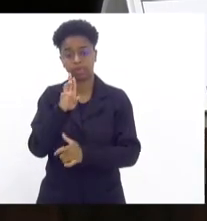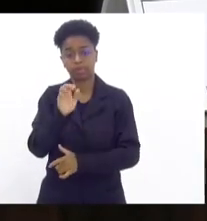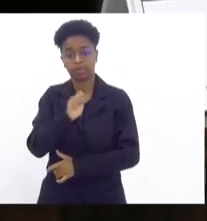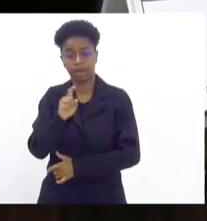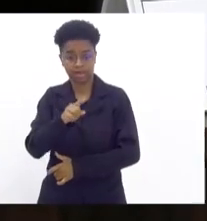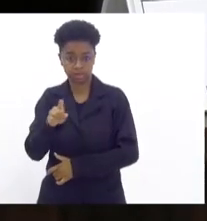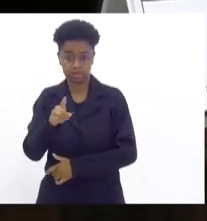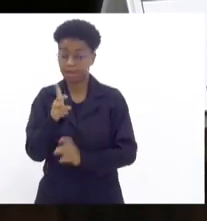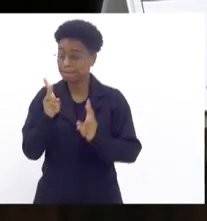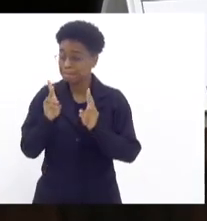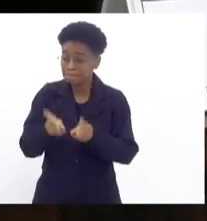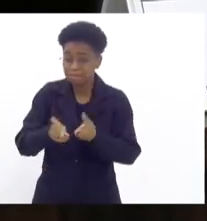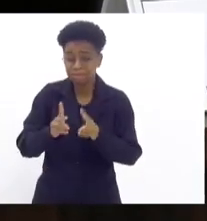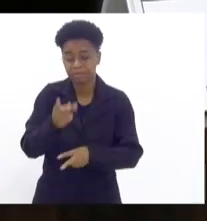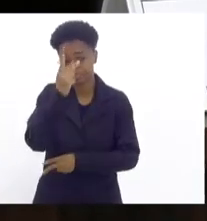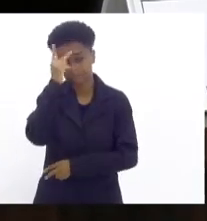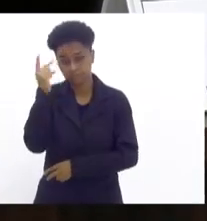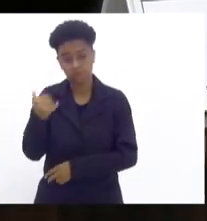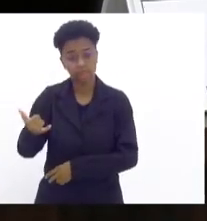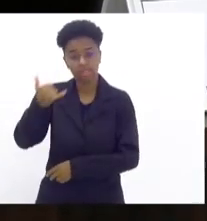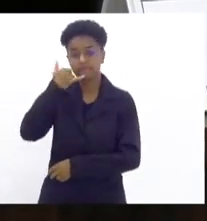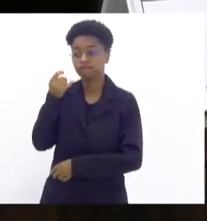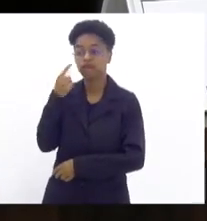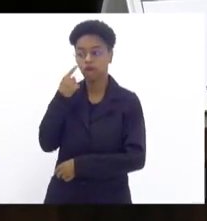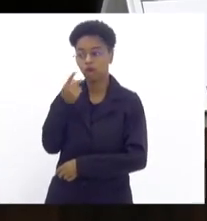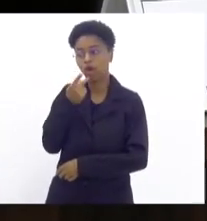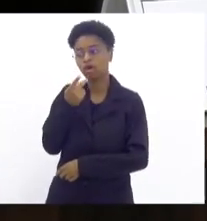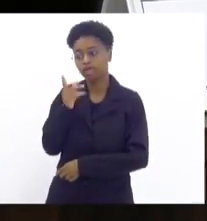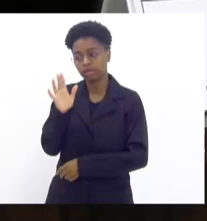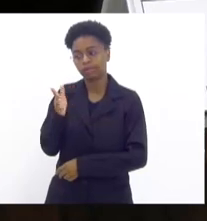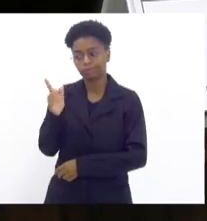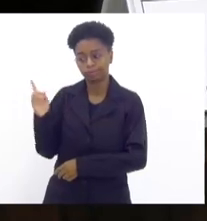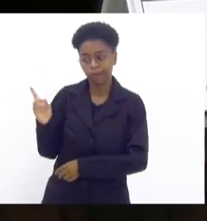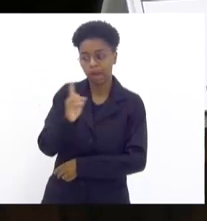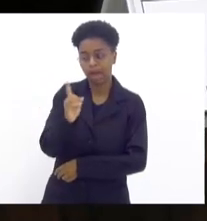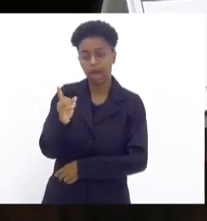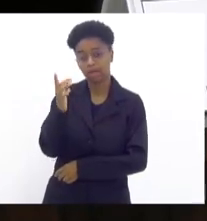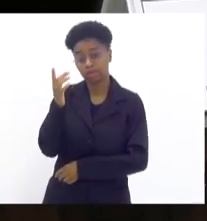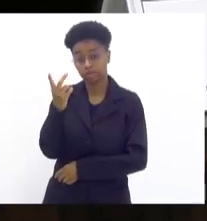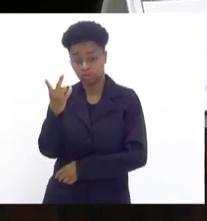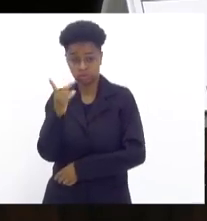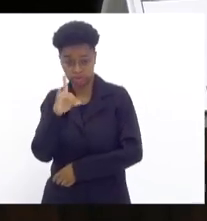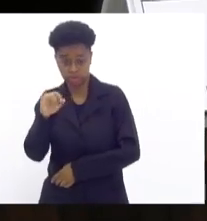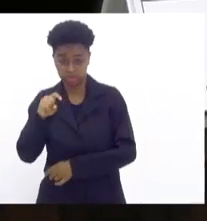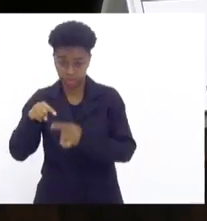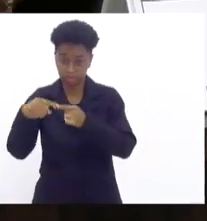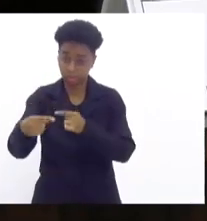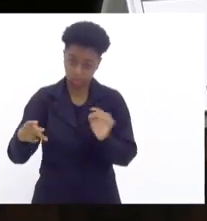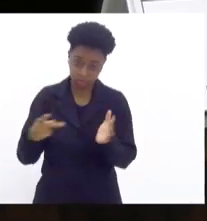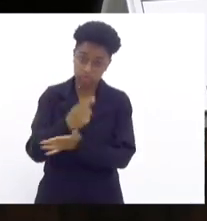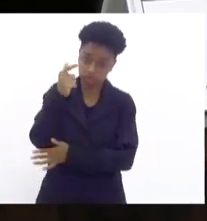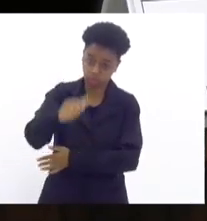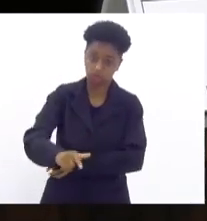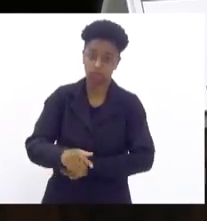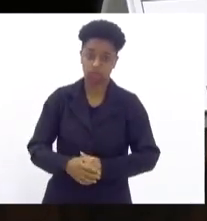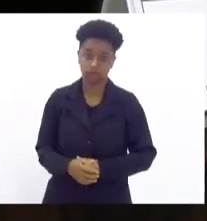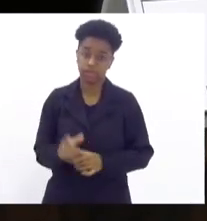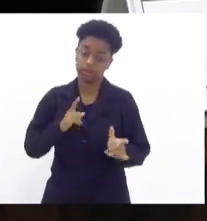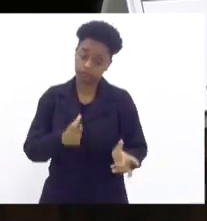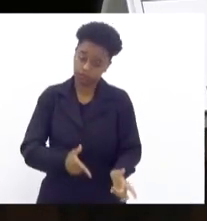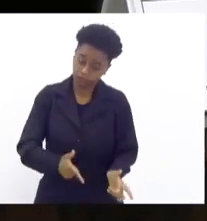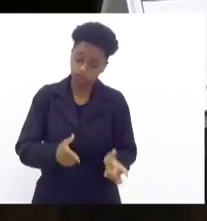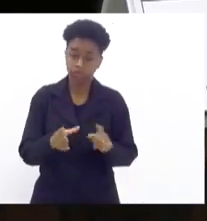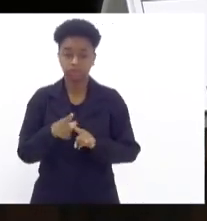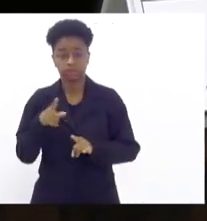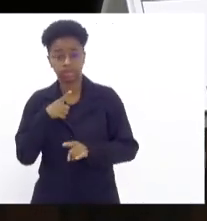a mesma pessoa liga para dizer eles passaram por aqui e dois dias depois de a deputada voltaram, estão no mesmo lugar com o fuzil, com o